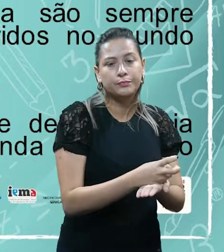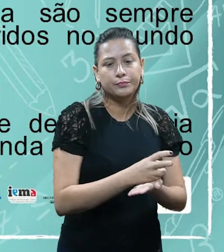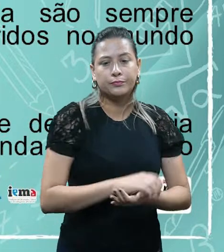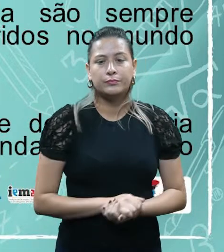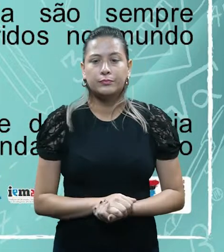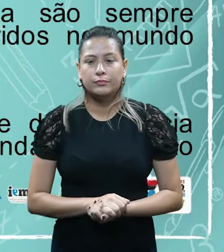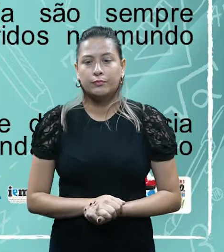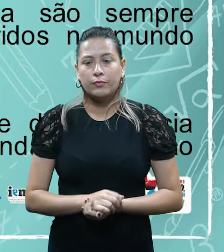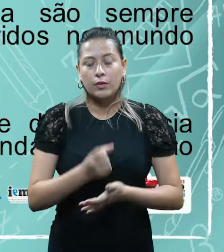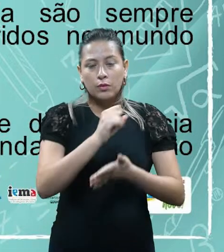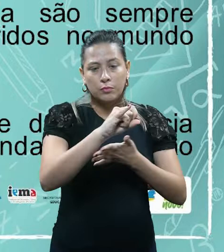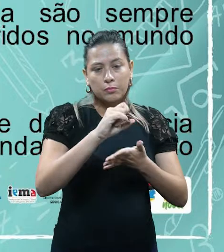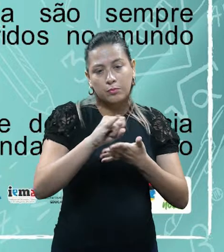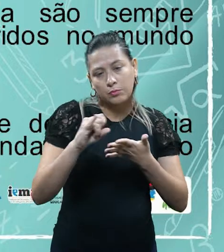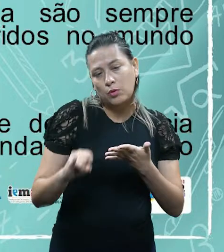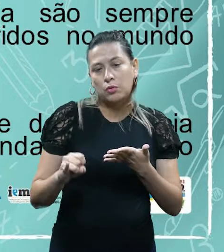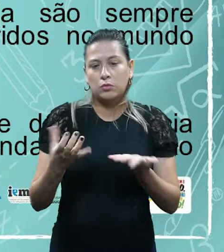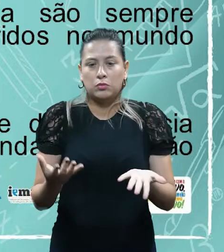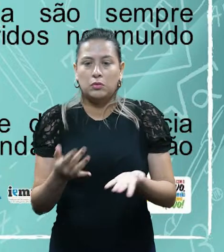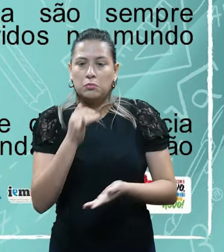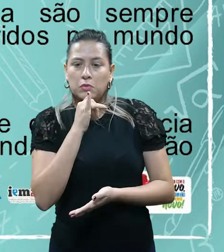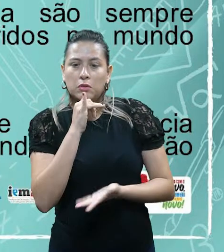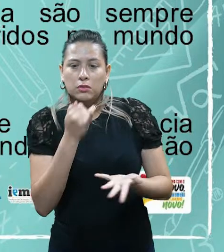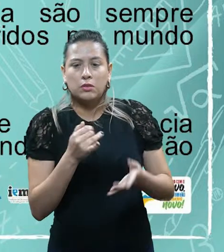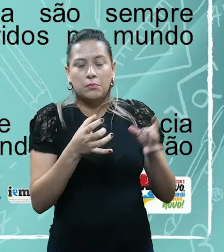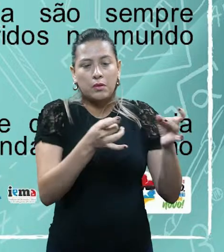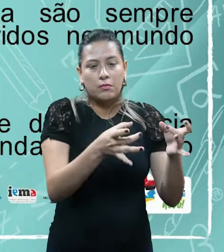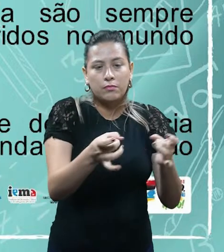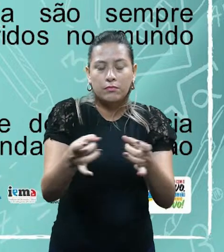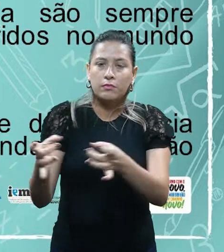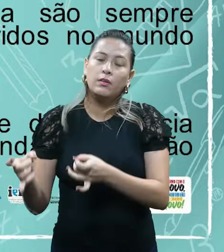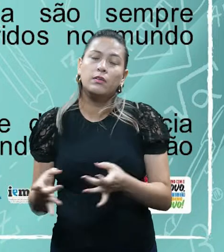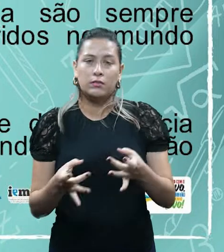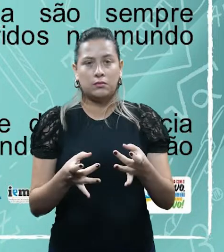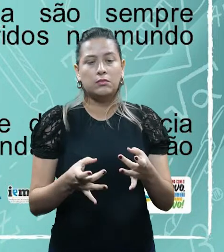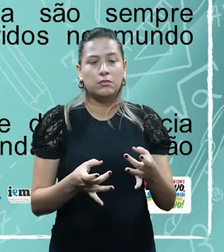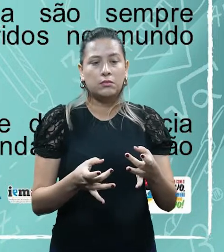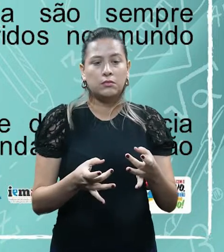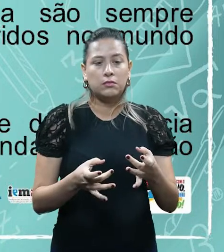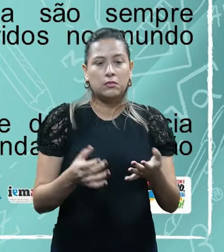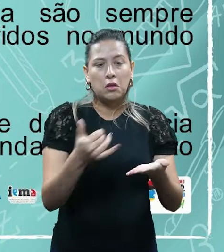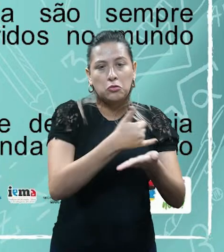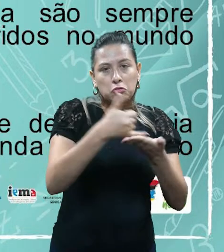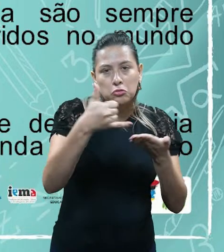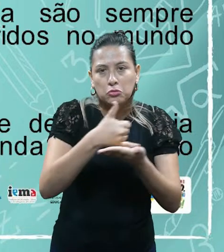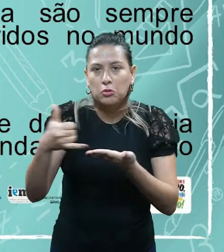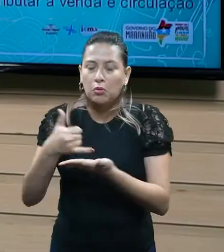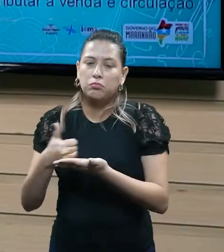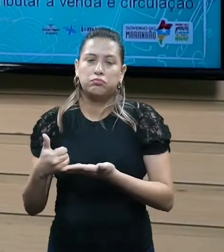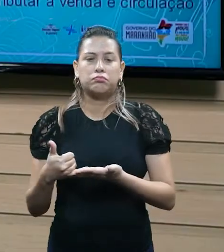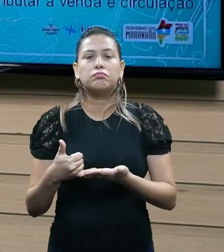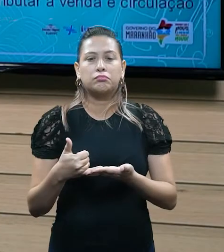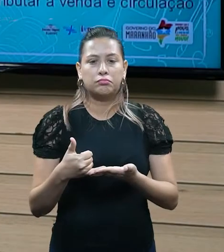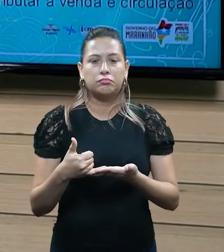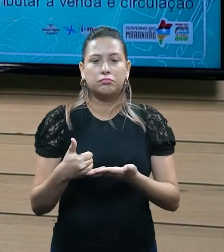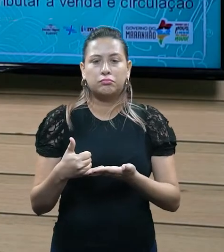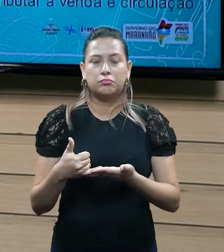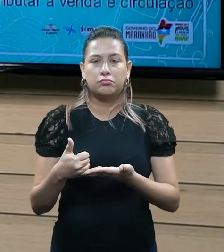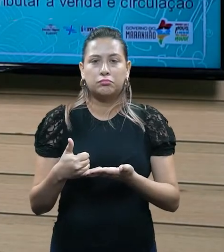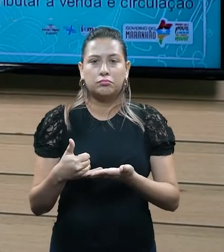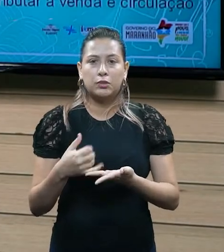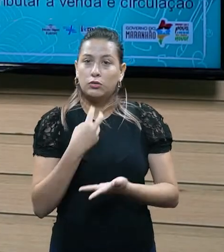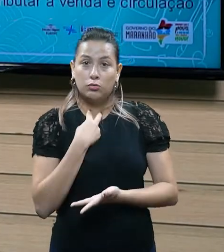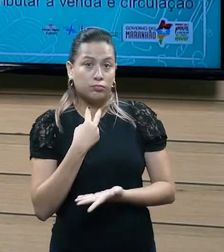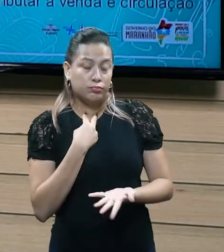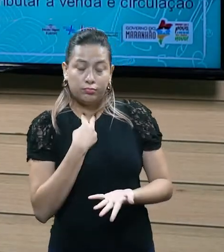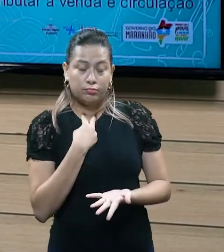incidência tributária algo ilícito, como, por exemplo, a tributar a venda de circulação de drogas pelo ICMS. Foi justamente o que eu disse.